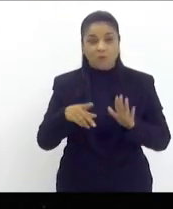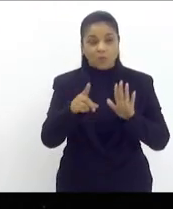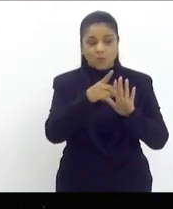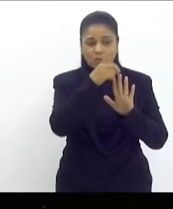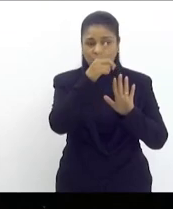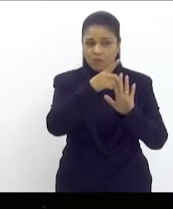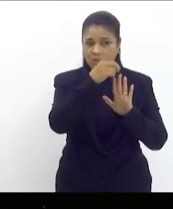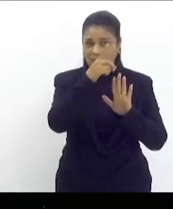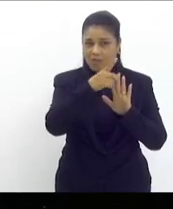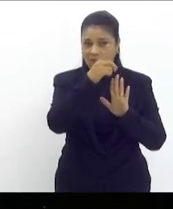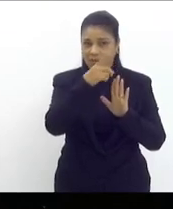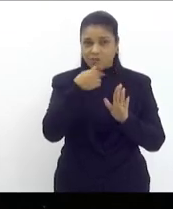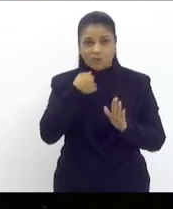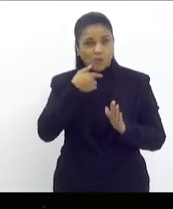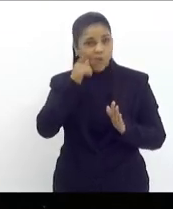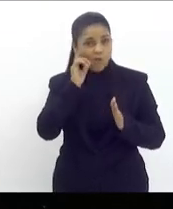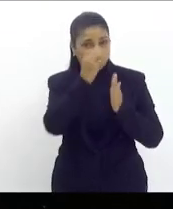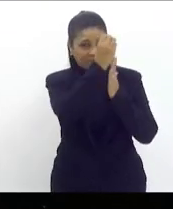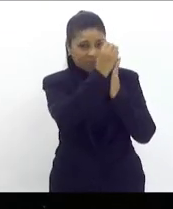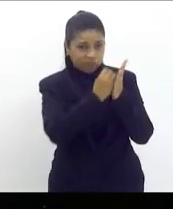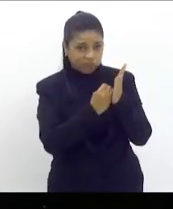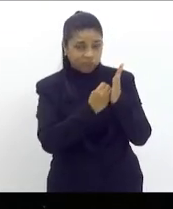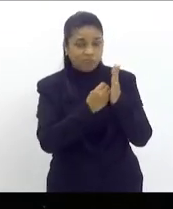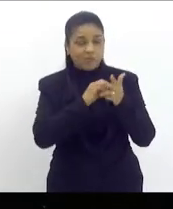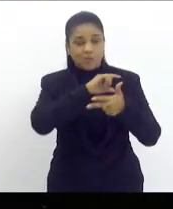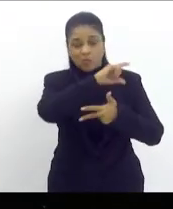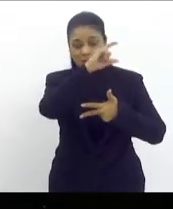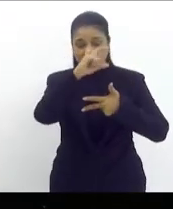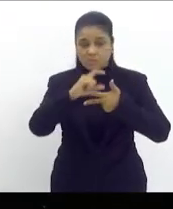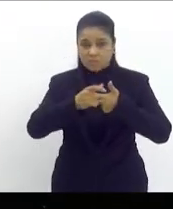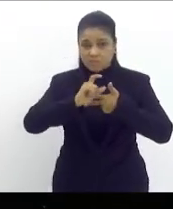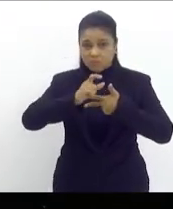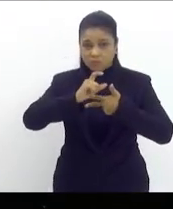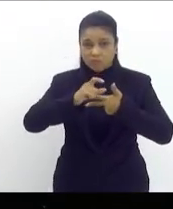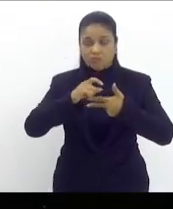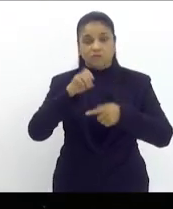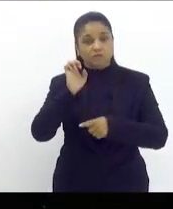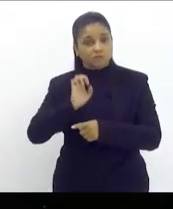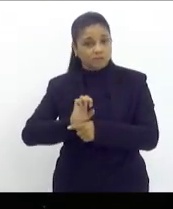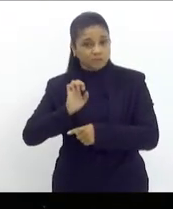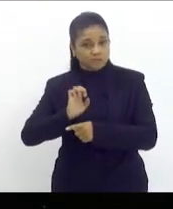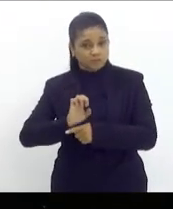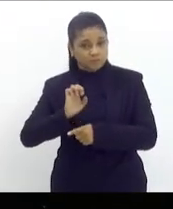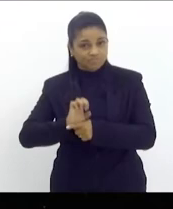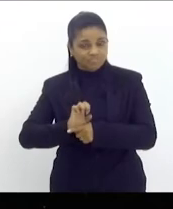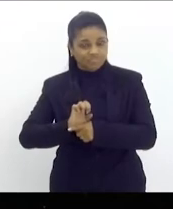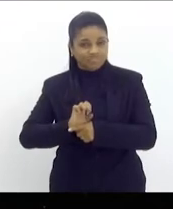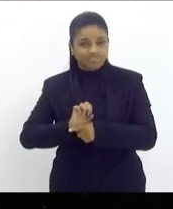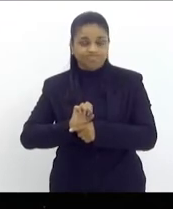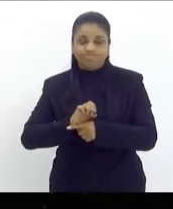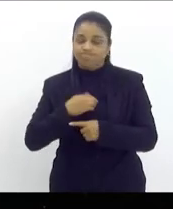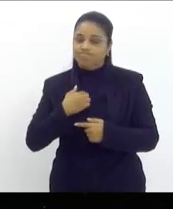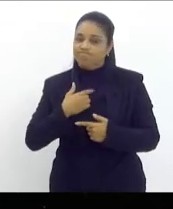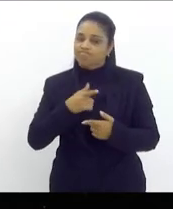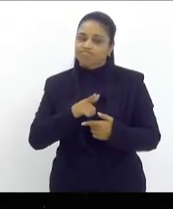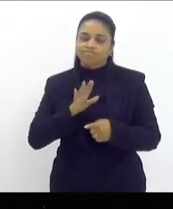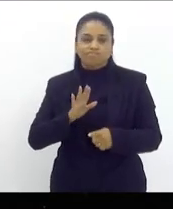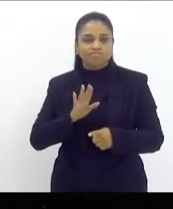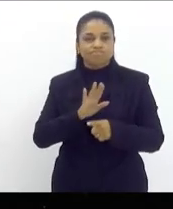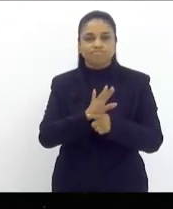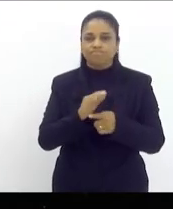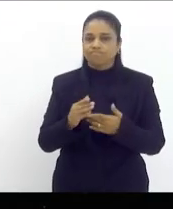publicado ontem pelo executivo estadual não contempla concessão de